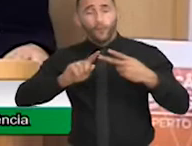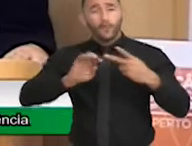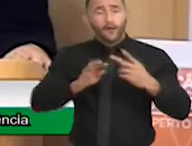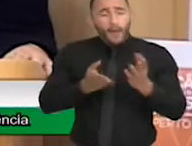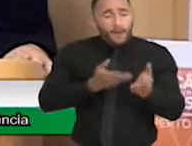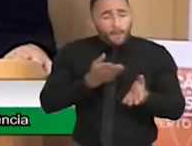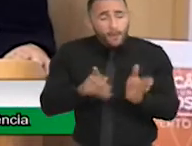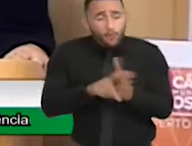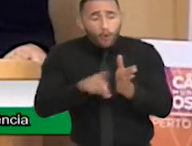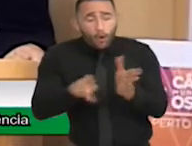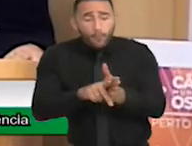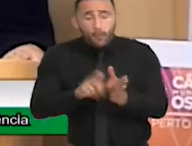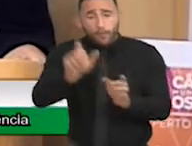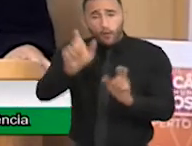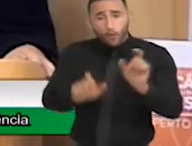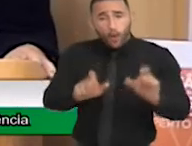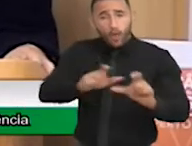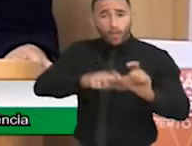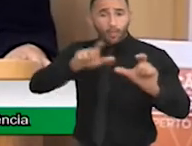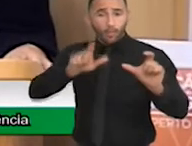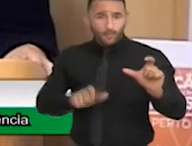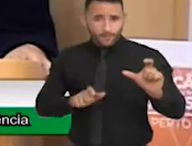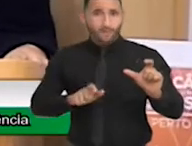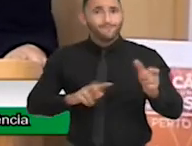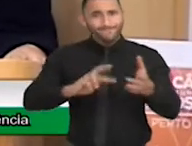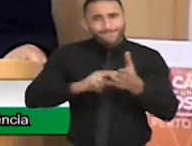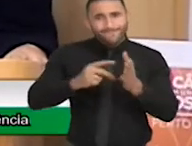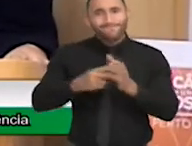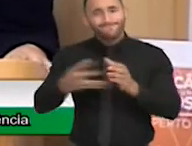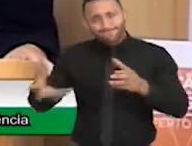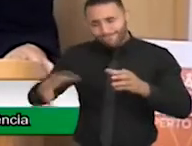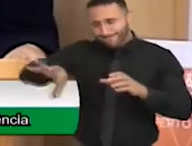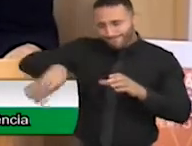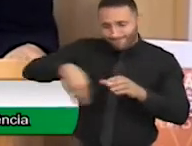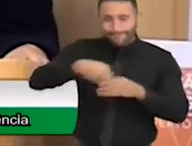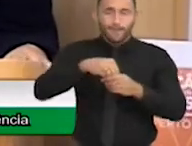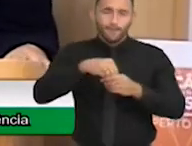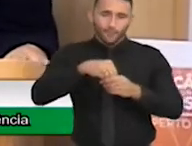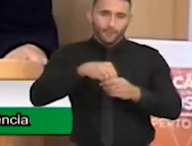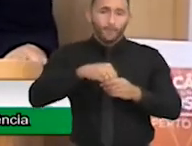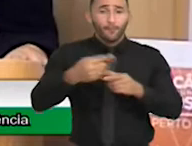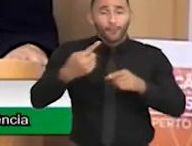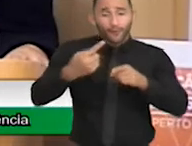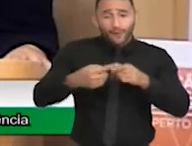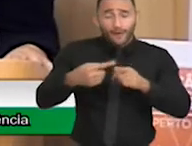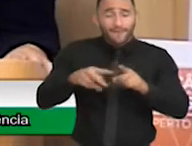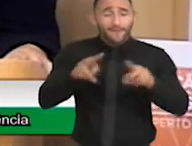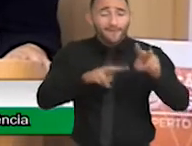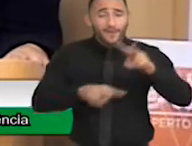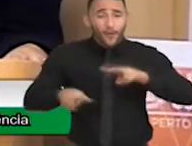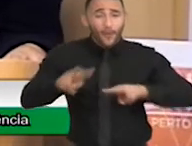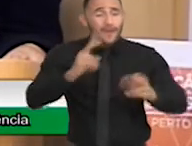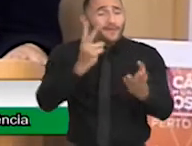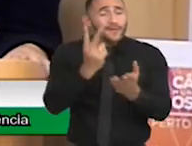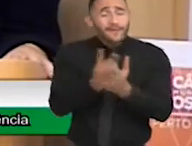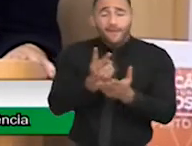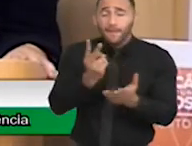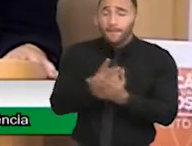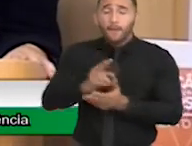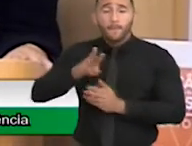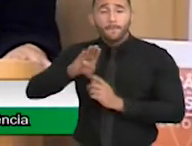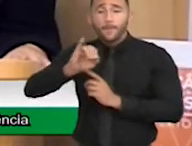parte da reabilitação, porque a visão da reabilitação sempre foi biopsia social.